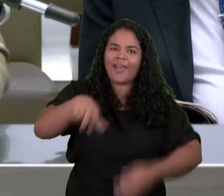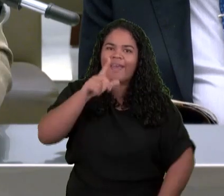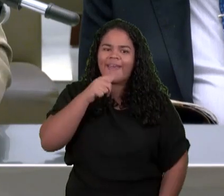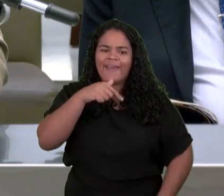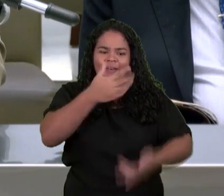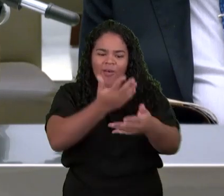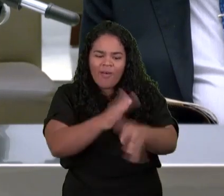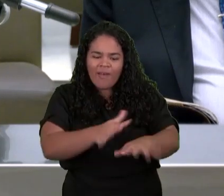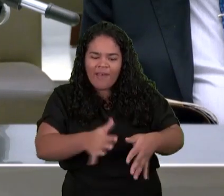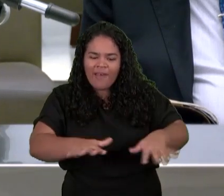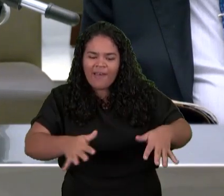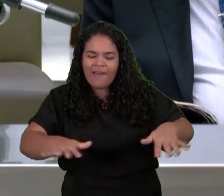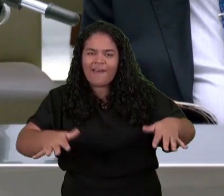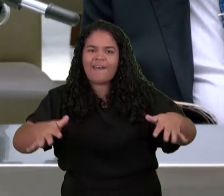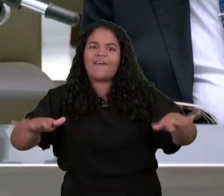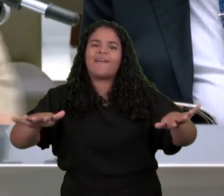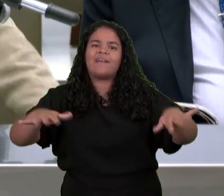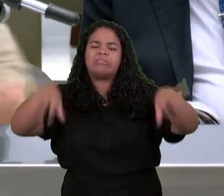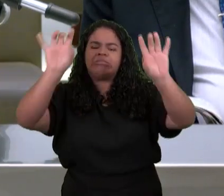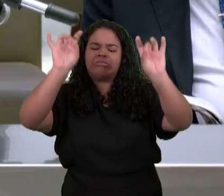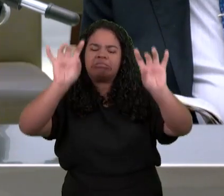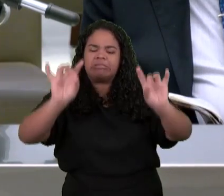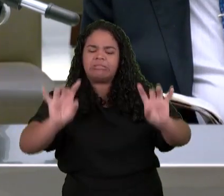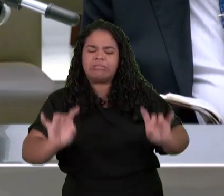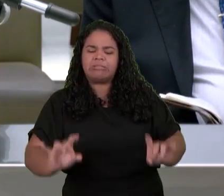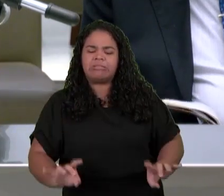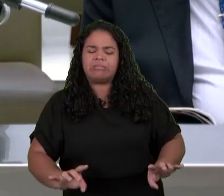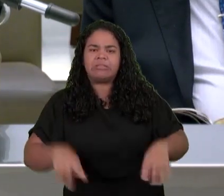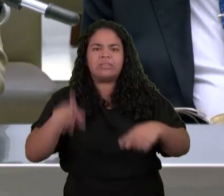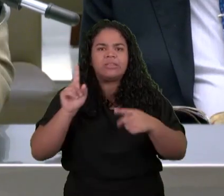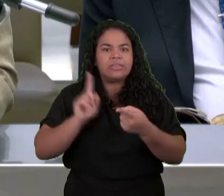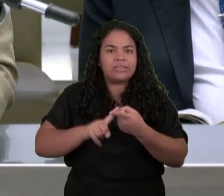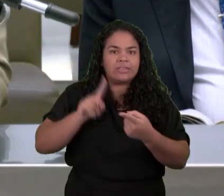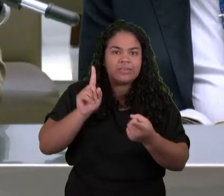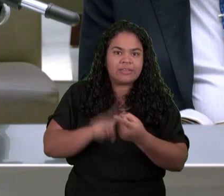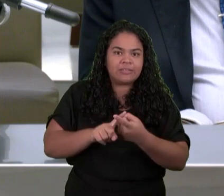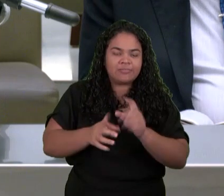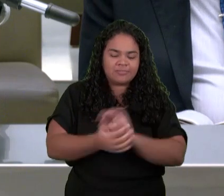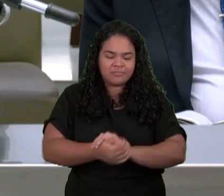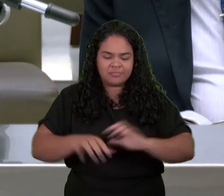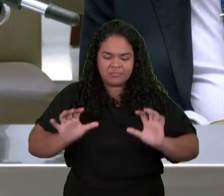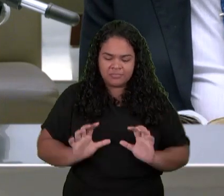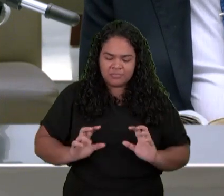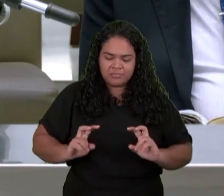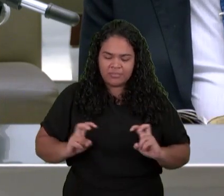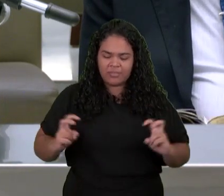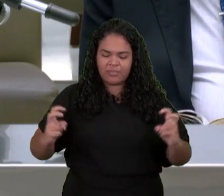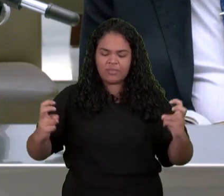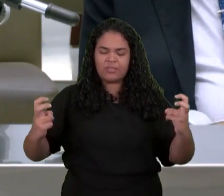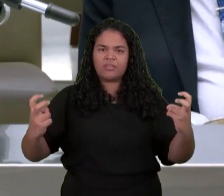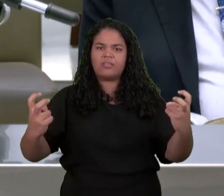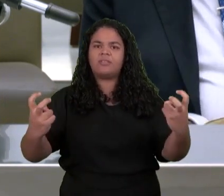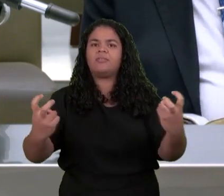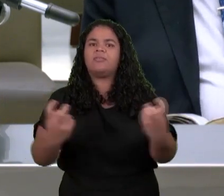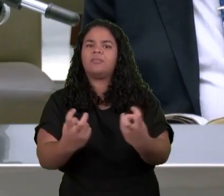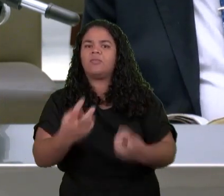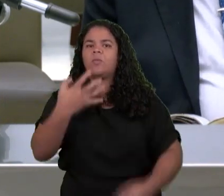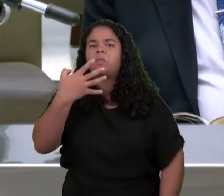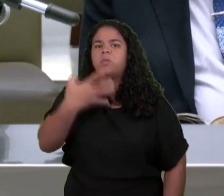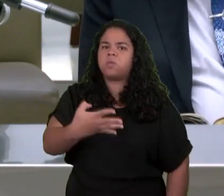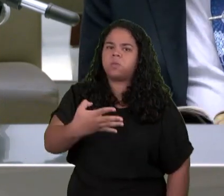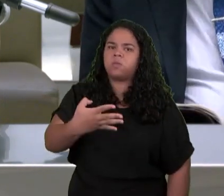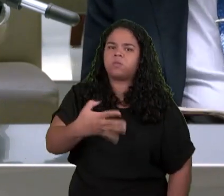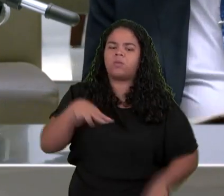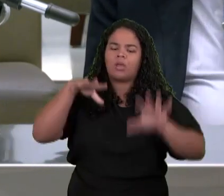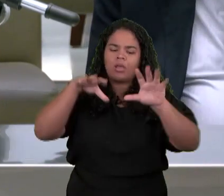trono Quatro Animais Cheios De olhos Por diante E por detrás